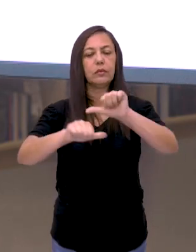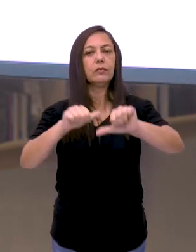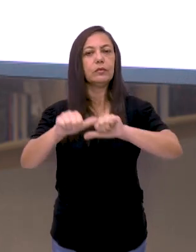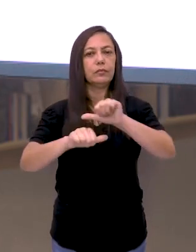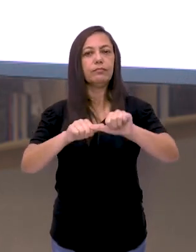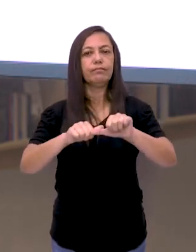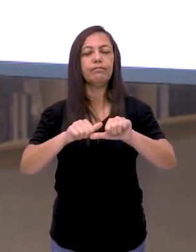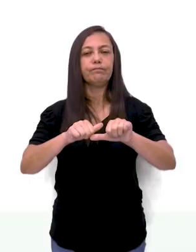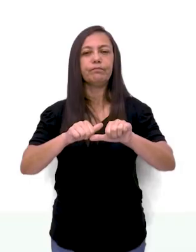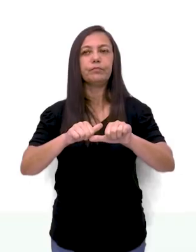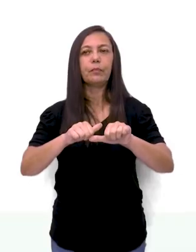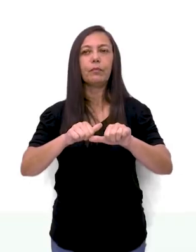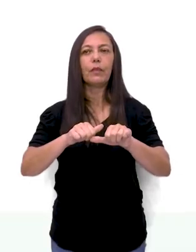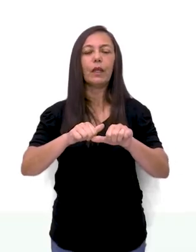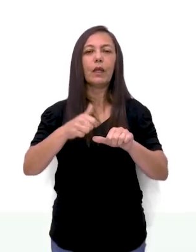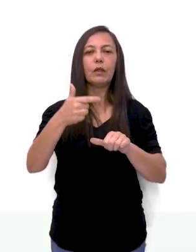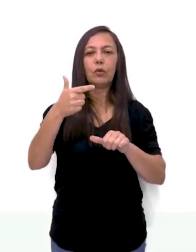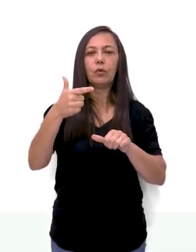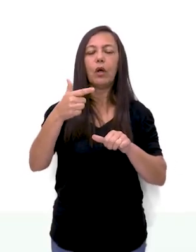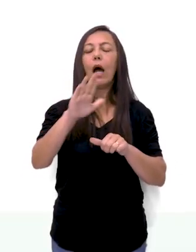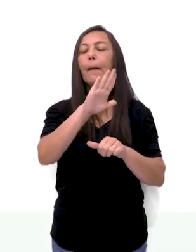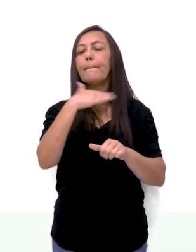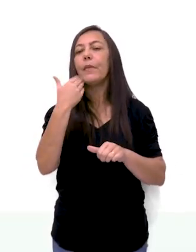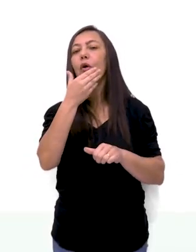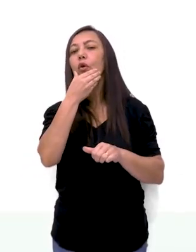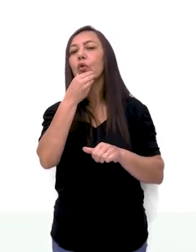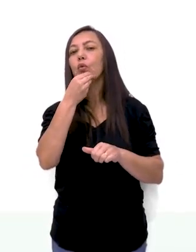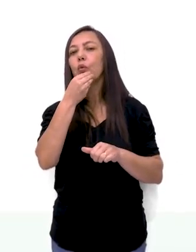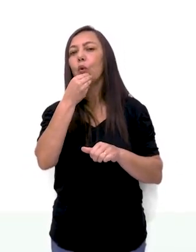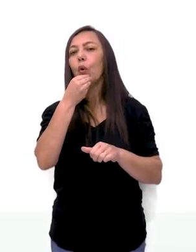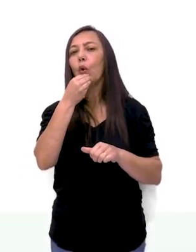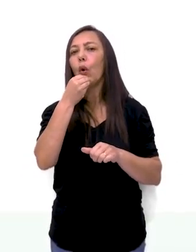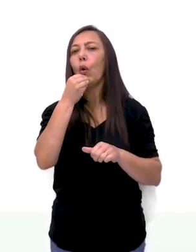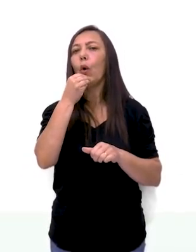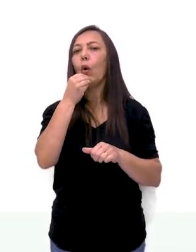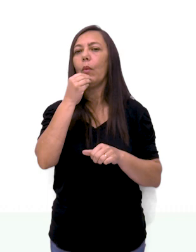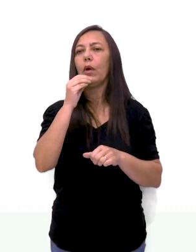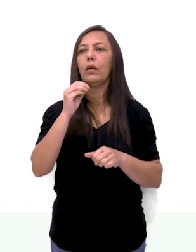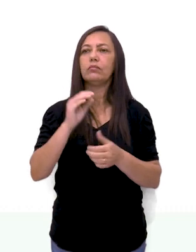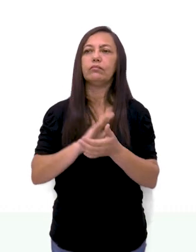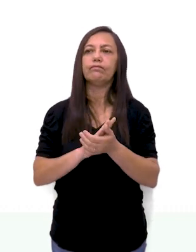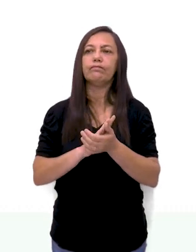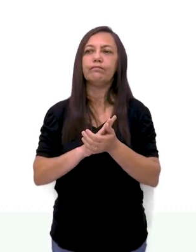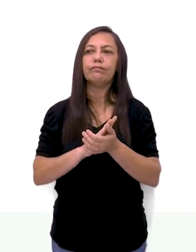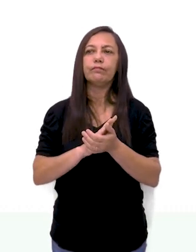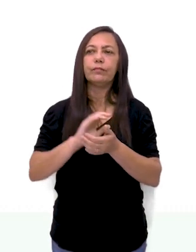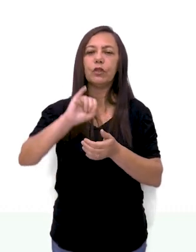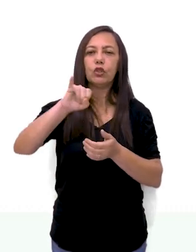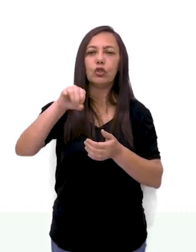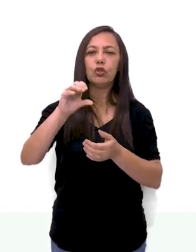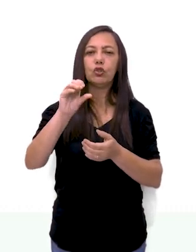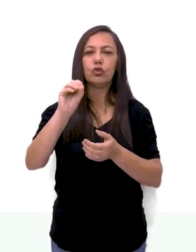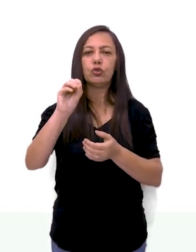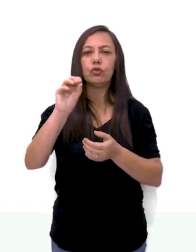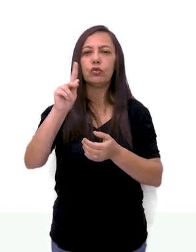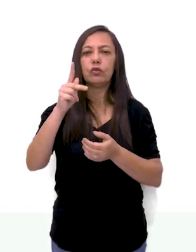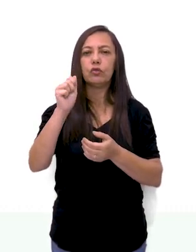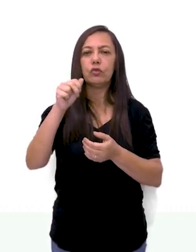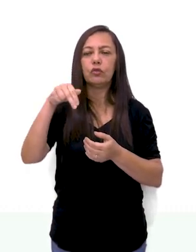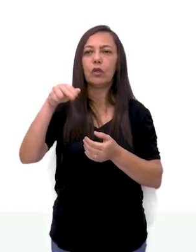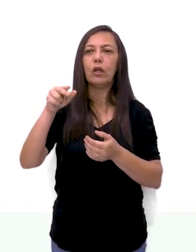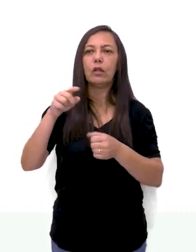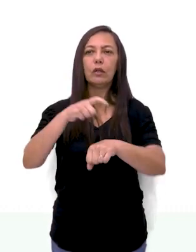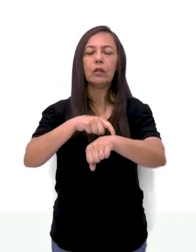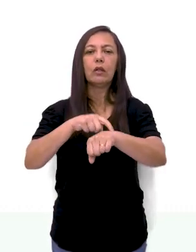composições. A morte do compositor, maestro e instrumentista, Johann Sebastian Bach, se deu no